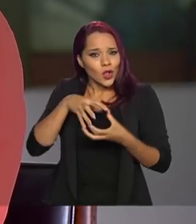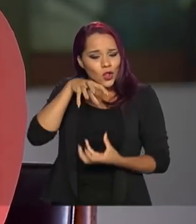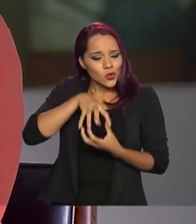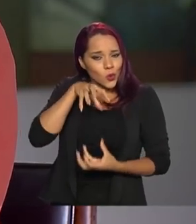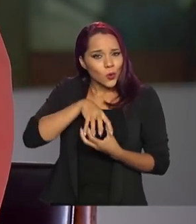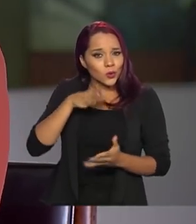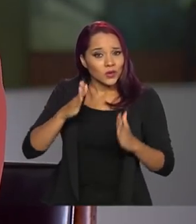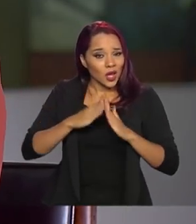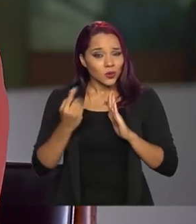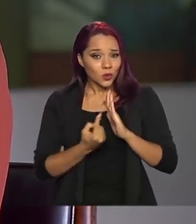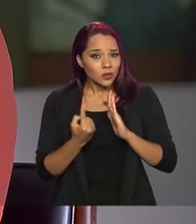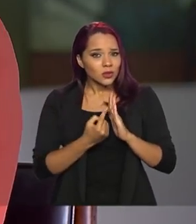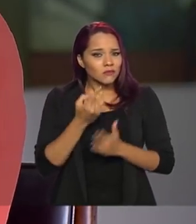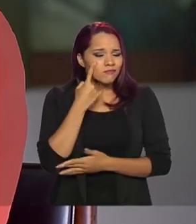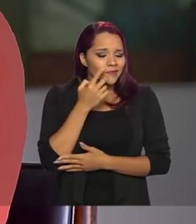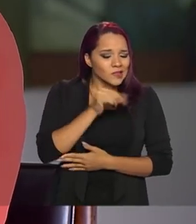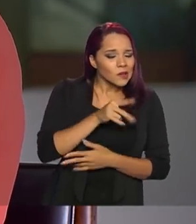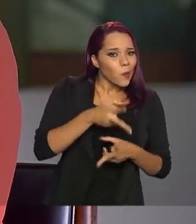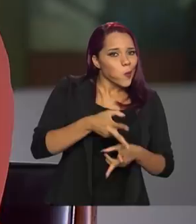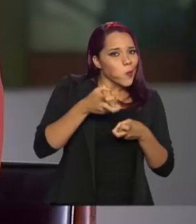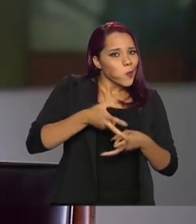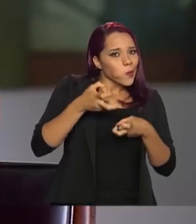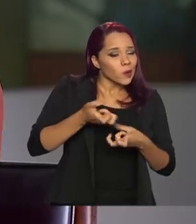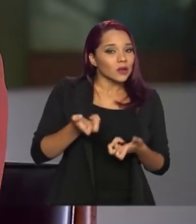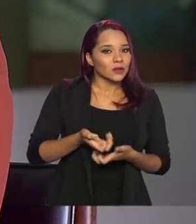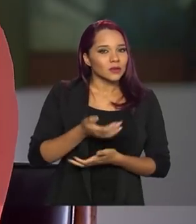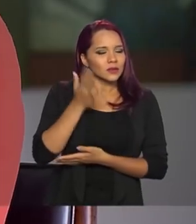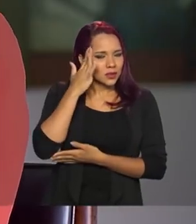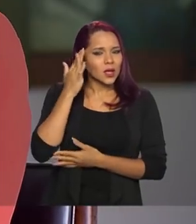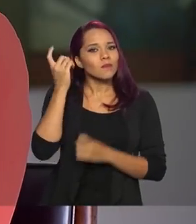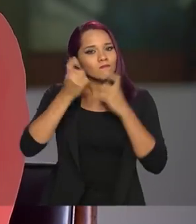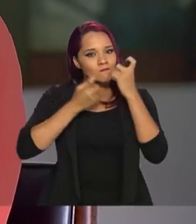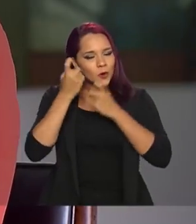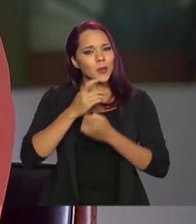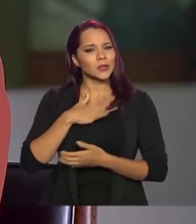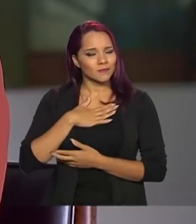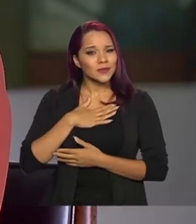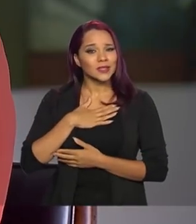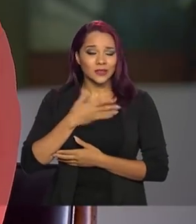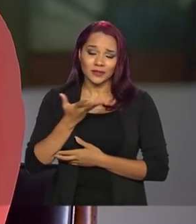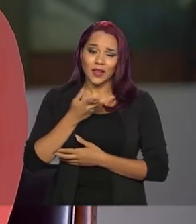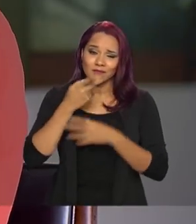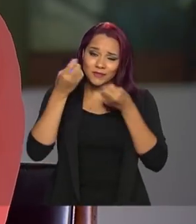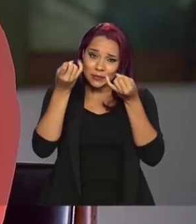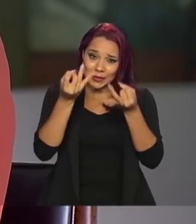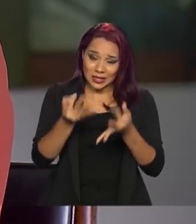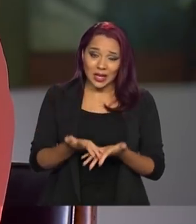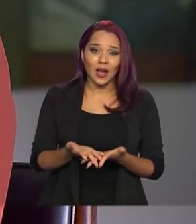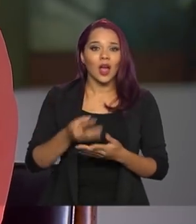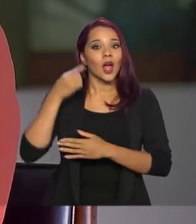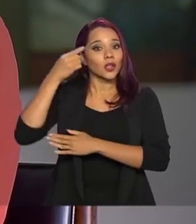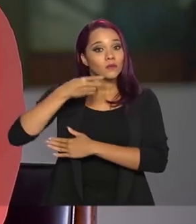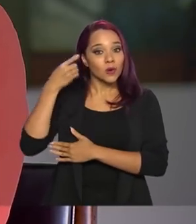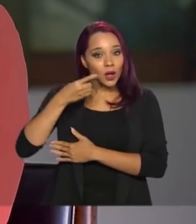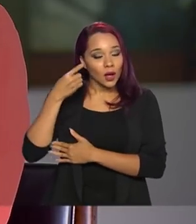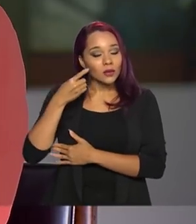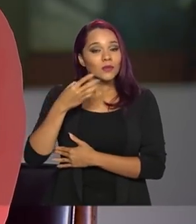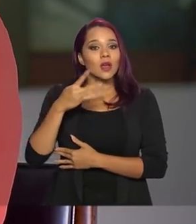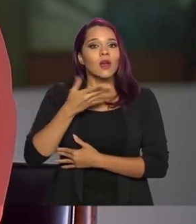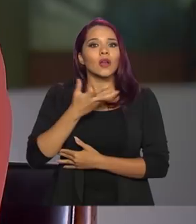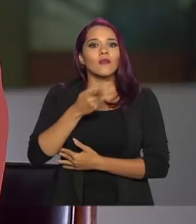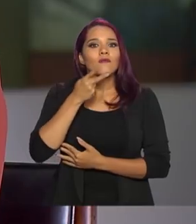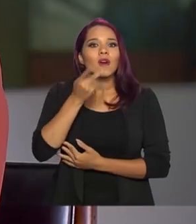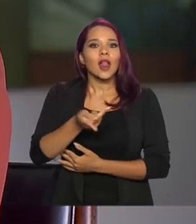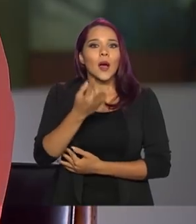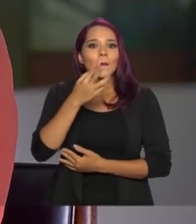sozinho? Vamos ver se ele não está sendo explorado? Sabe uma preocupação minha? E aqui eu quero falar para advogados, eu quero falar